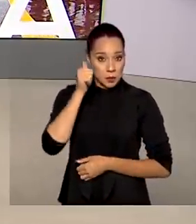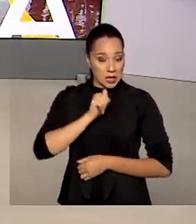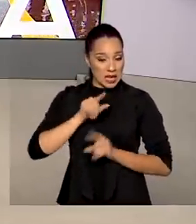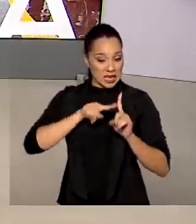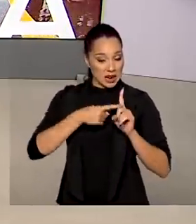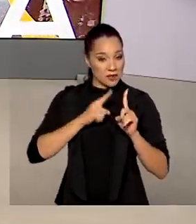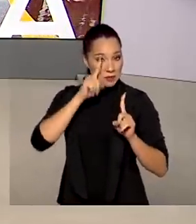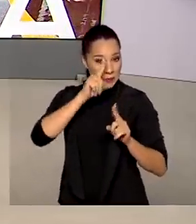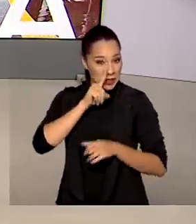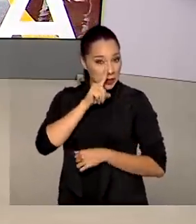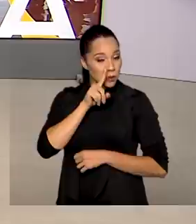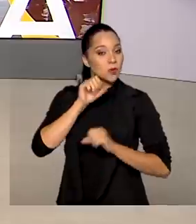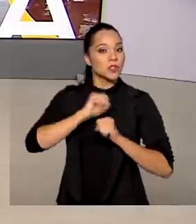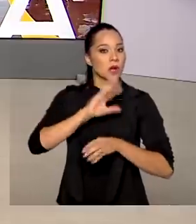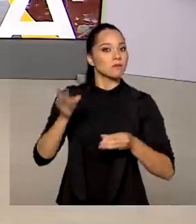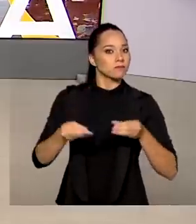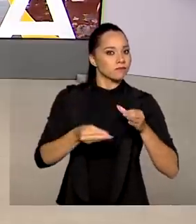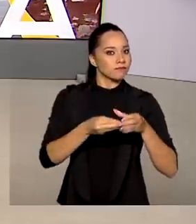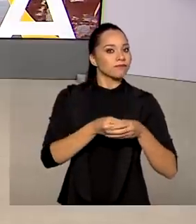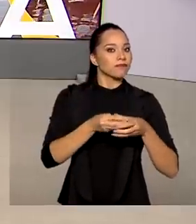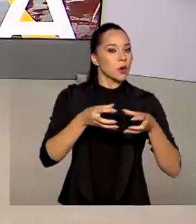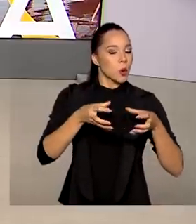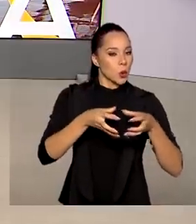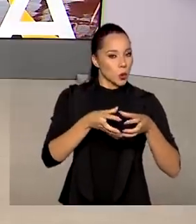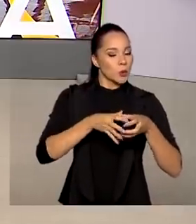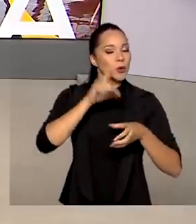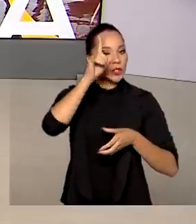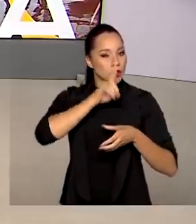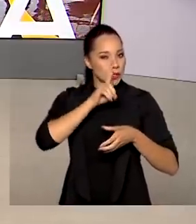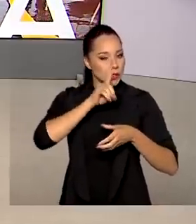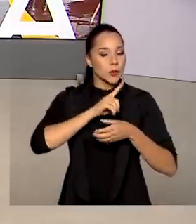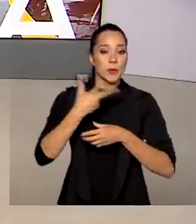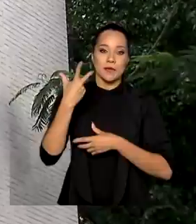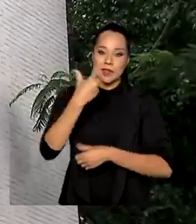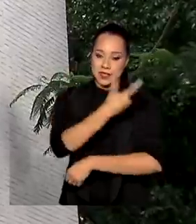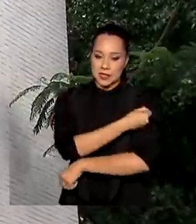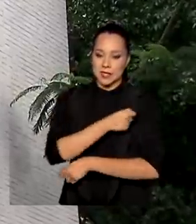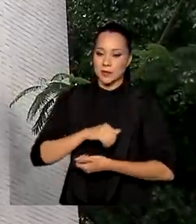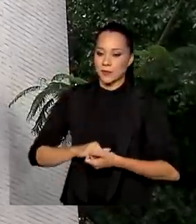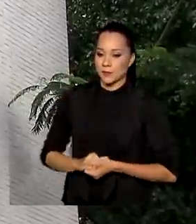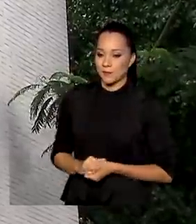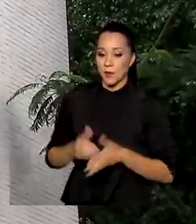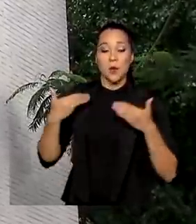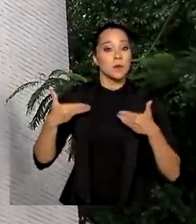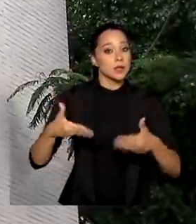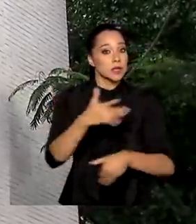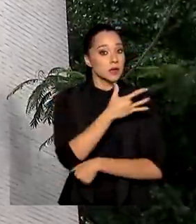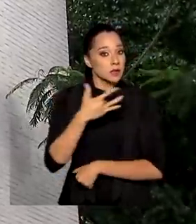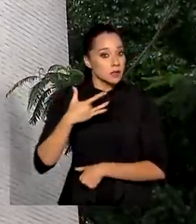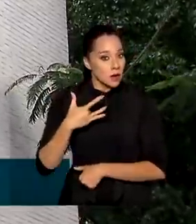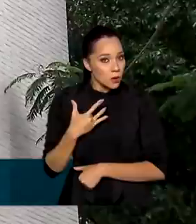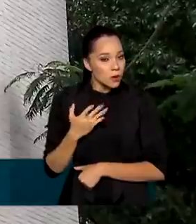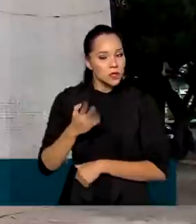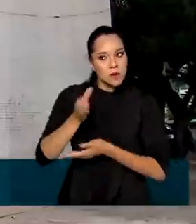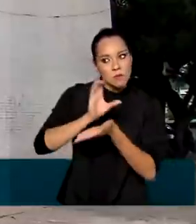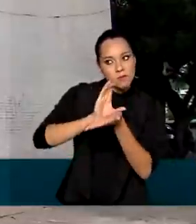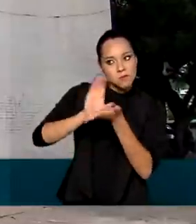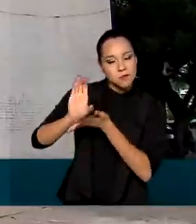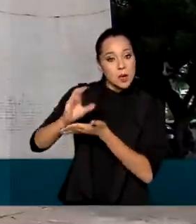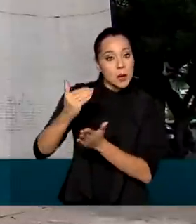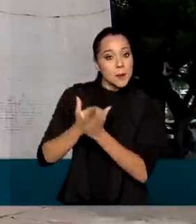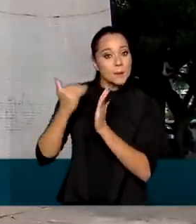de risco já foram incluídas nos grupos prioritários para a vacinação. O Ministério da Saúde está destinando